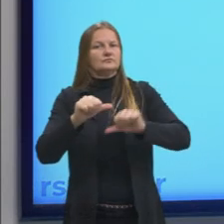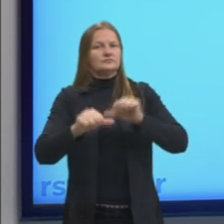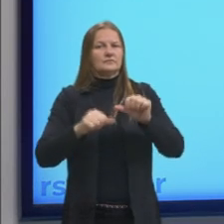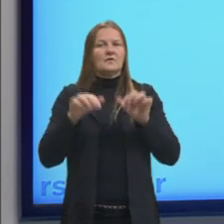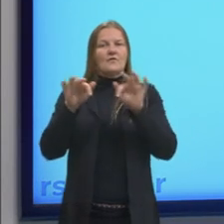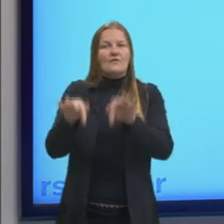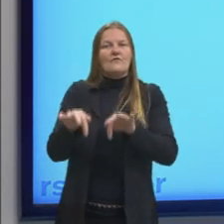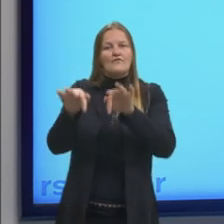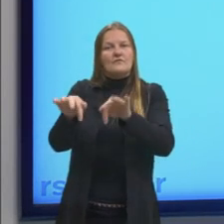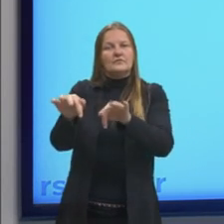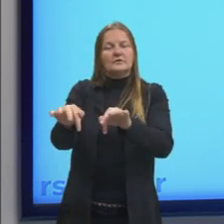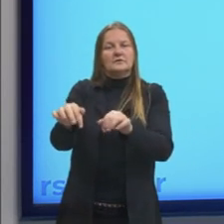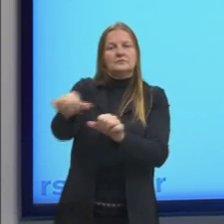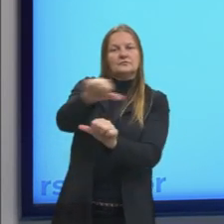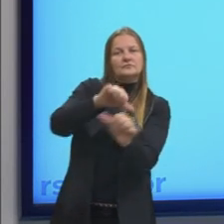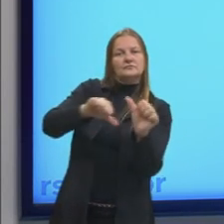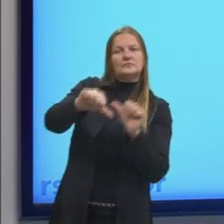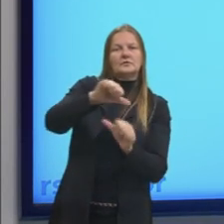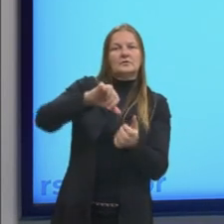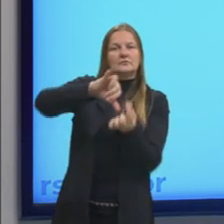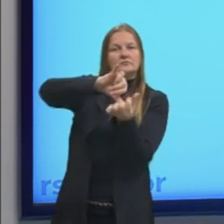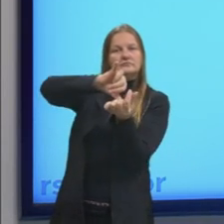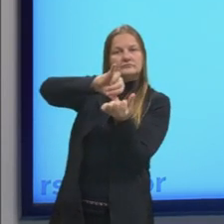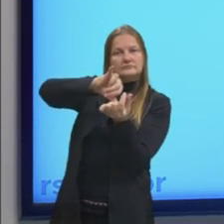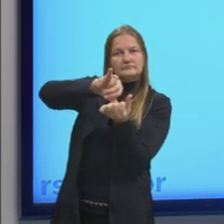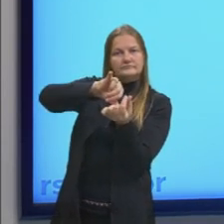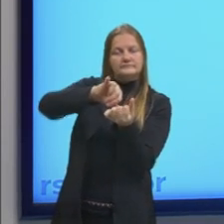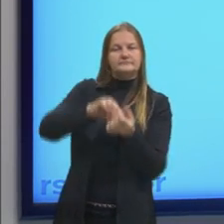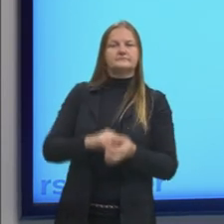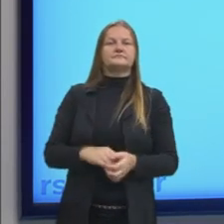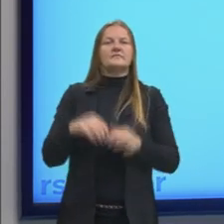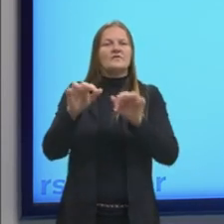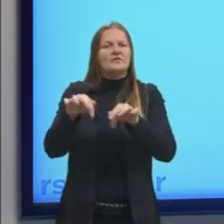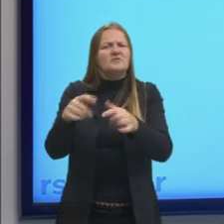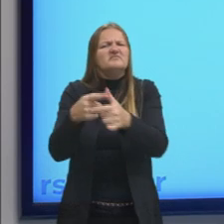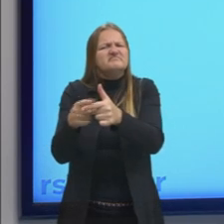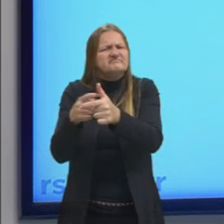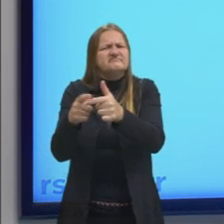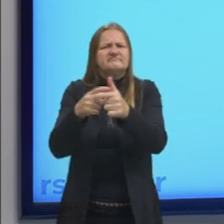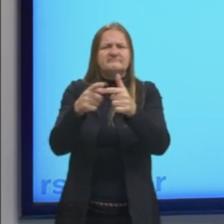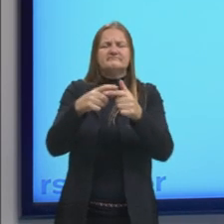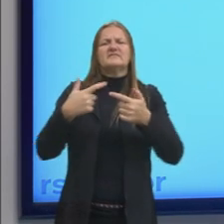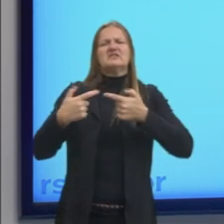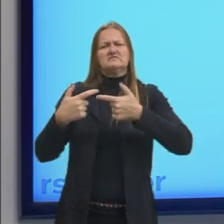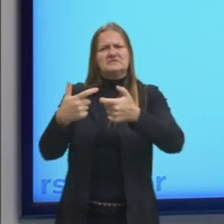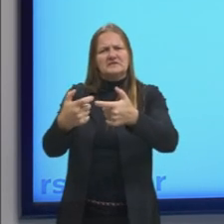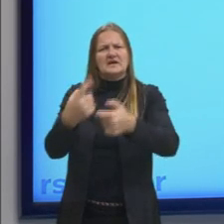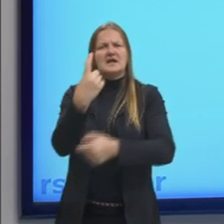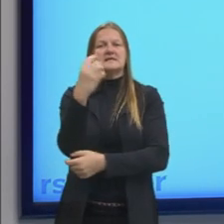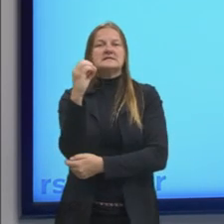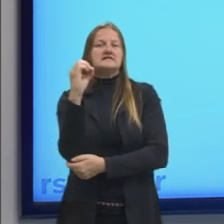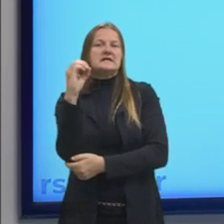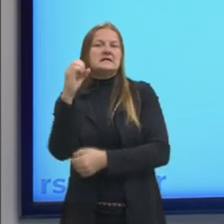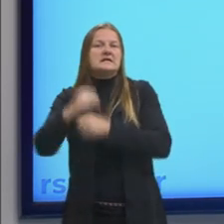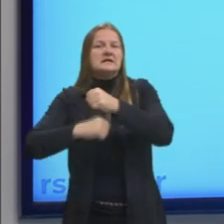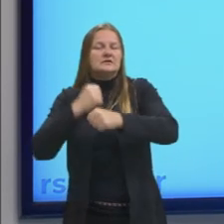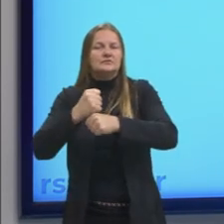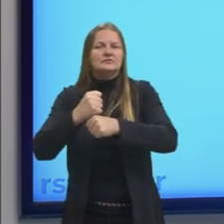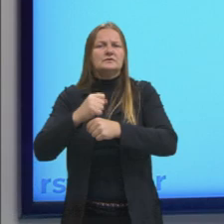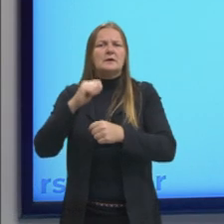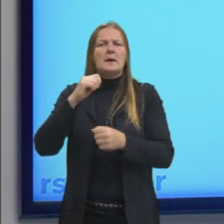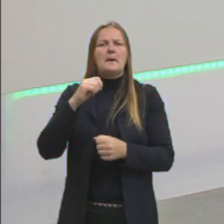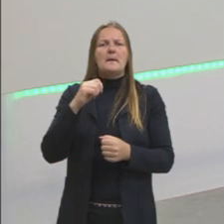feudalismo aqui para o capitalismo. O feudalismo começa a dar problemas. Tem a guerra dos 100 anos, tem a peste negra.